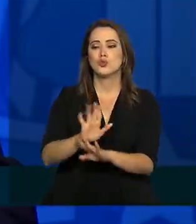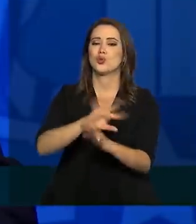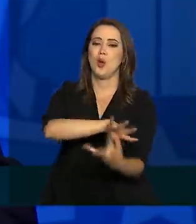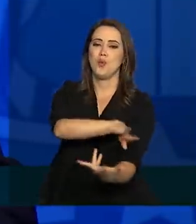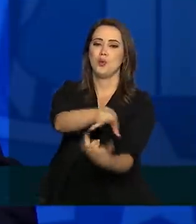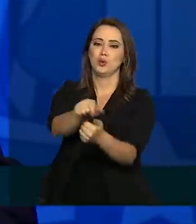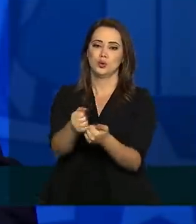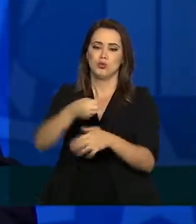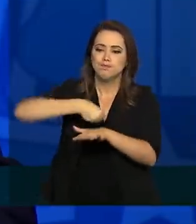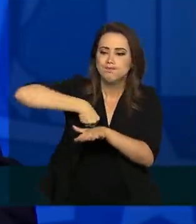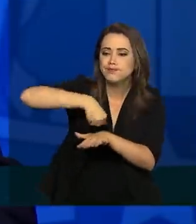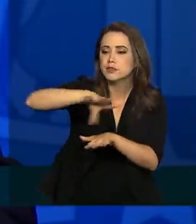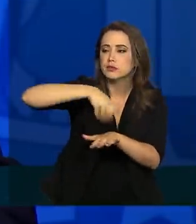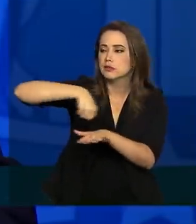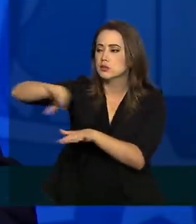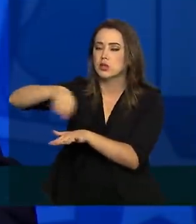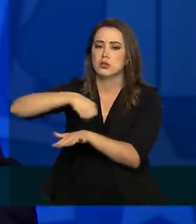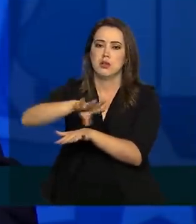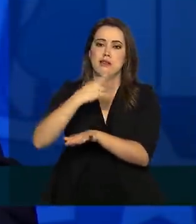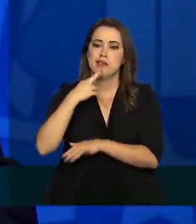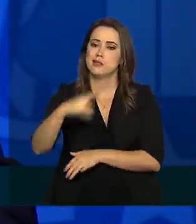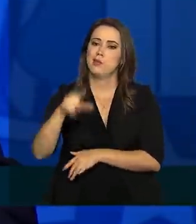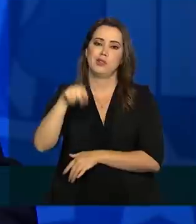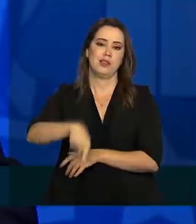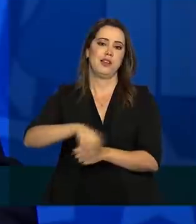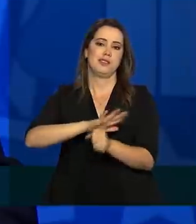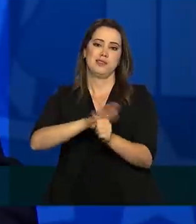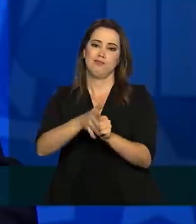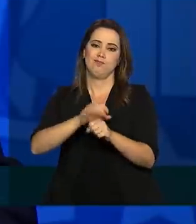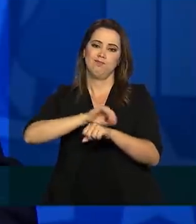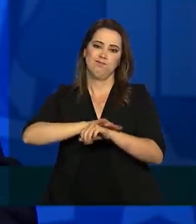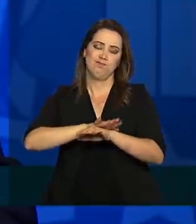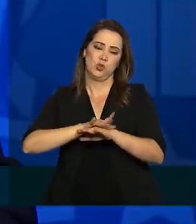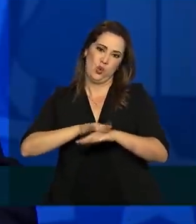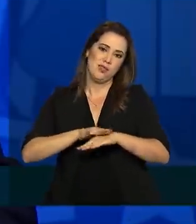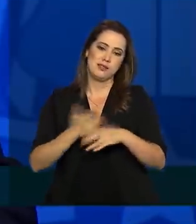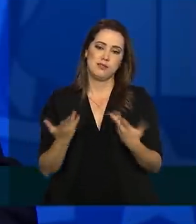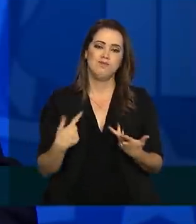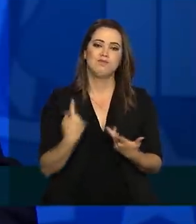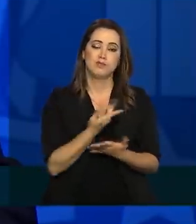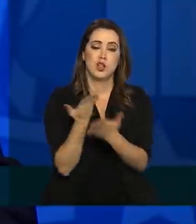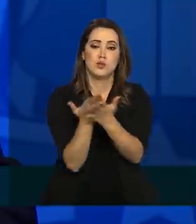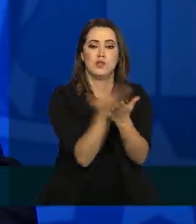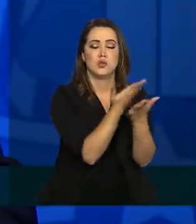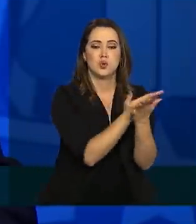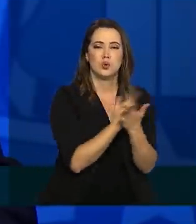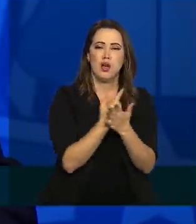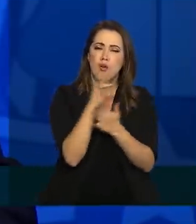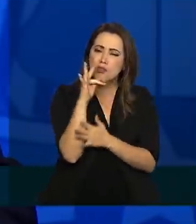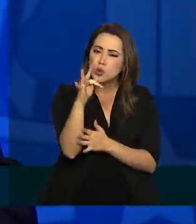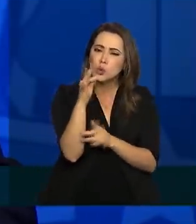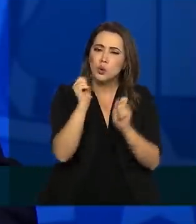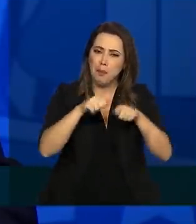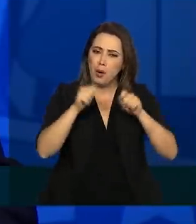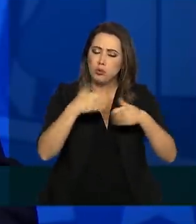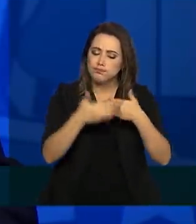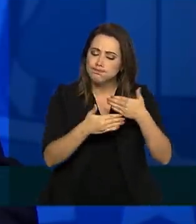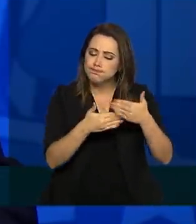em informações e respostas à doença. Vamos analisar os próximos passos que podem ser dados.